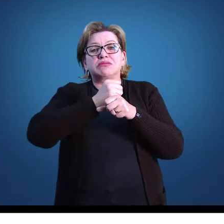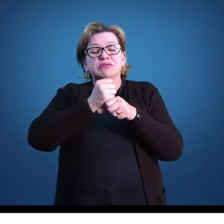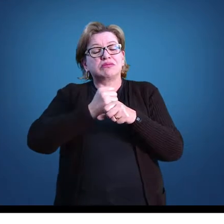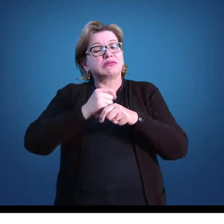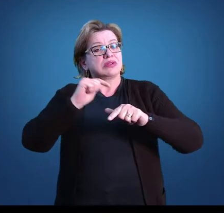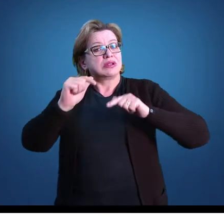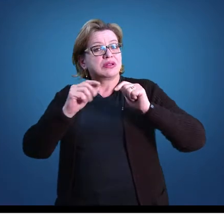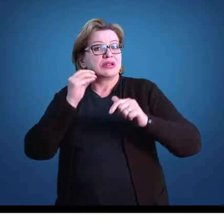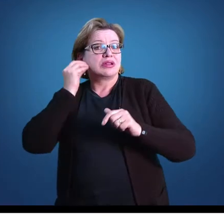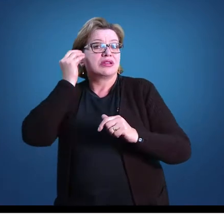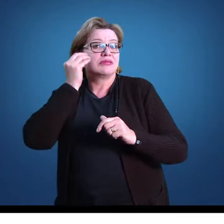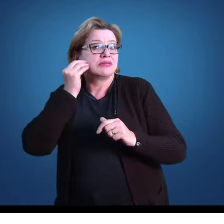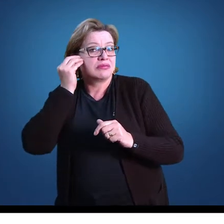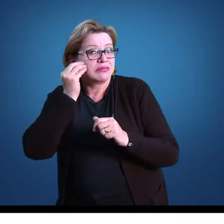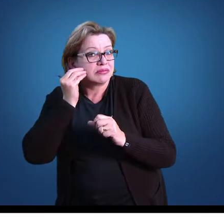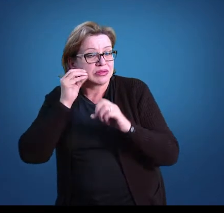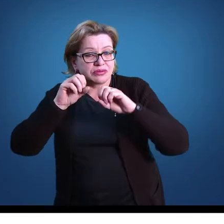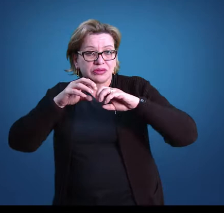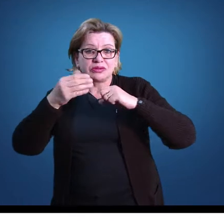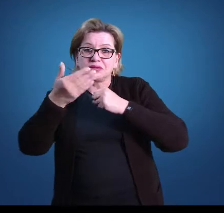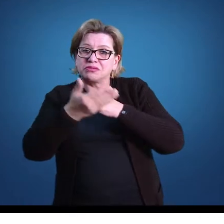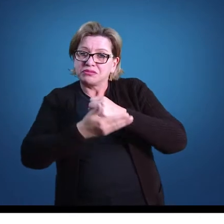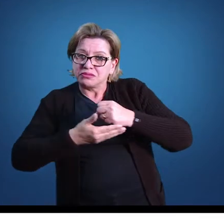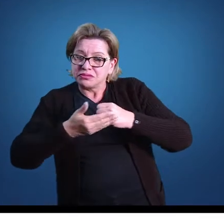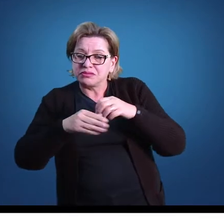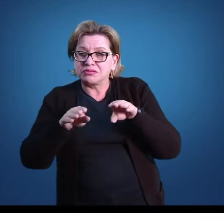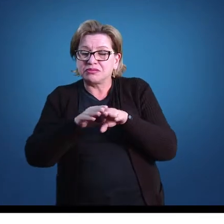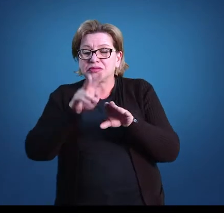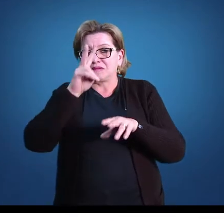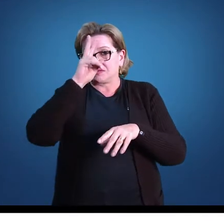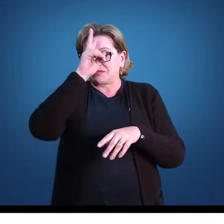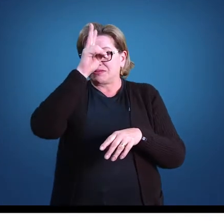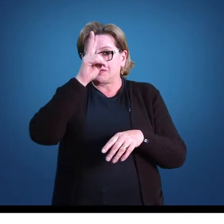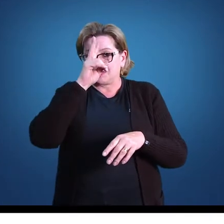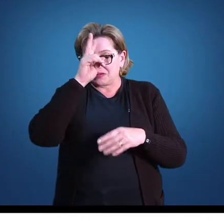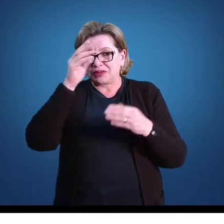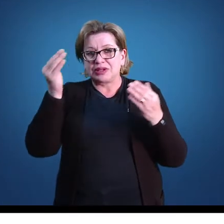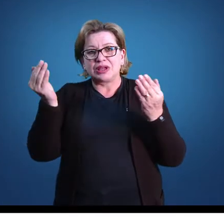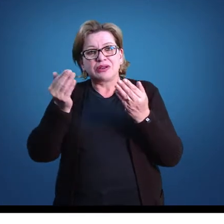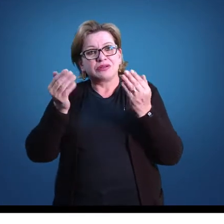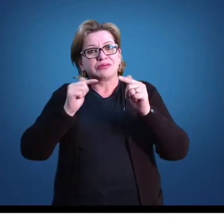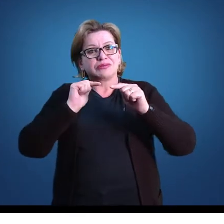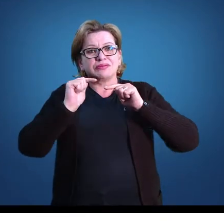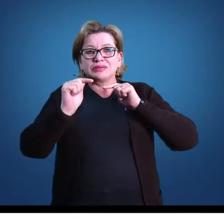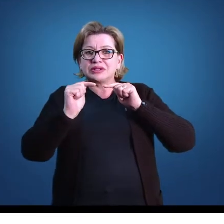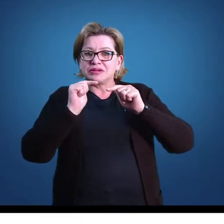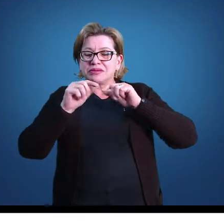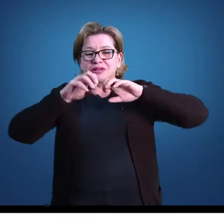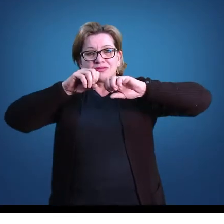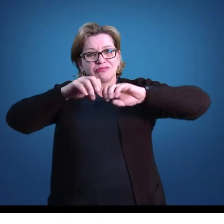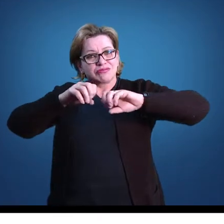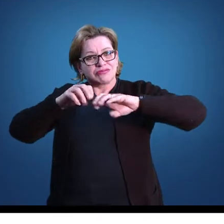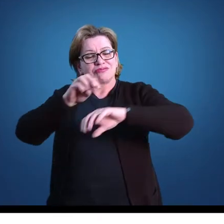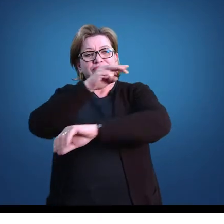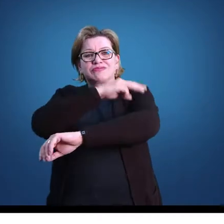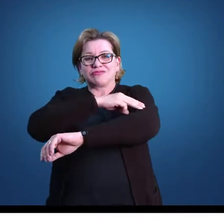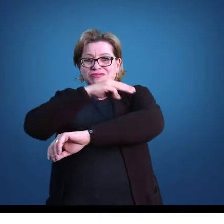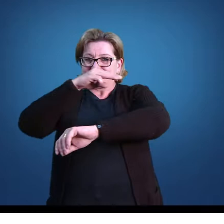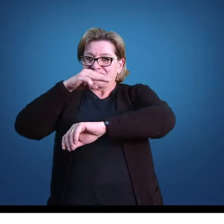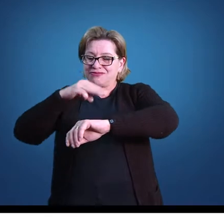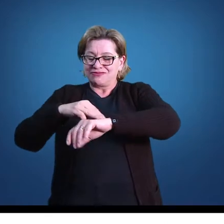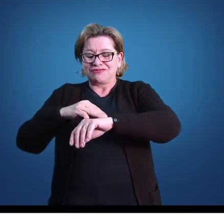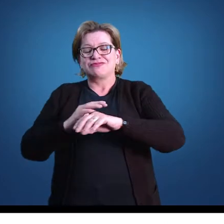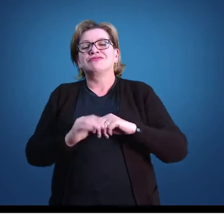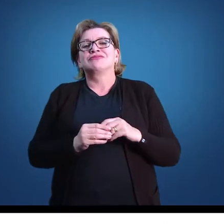experiência também no ensino fundamental e o ensino médio e atualmente está trabalhando com a formação de docentes, que é o curso do